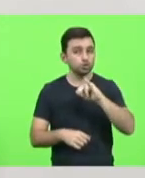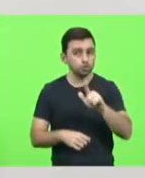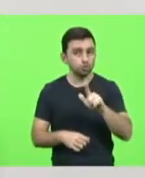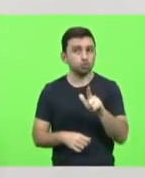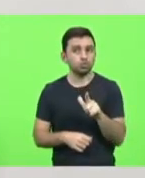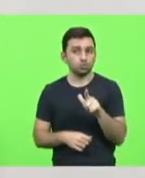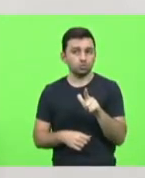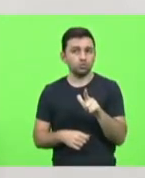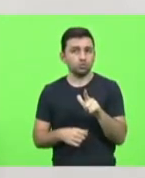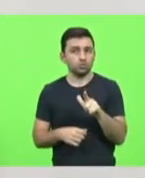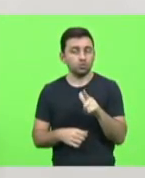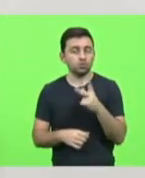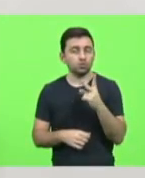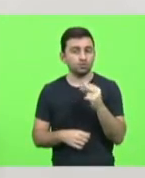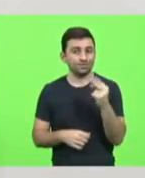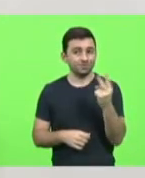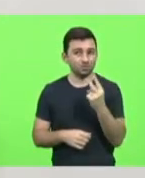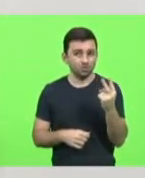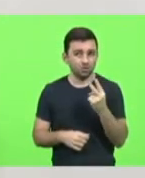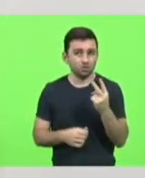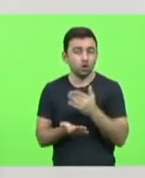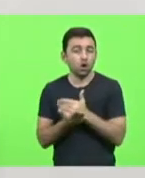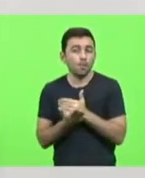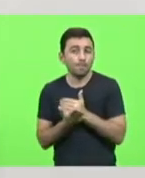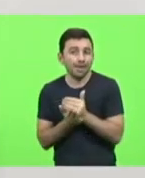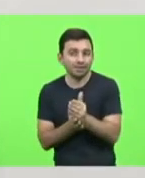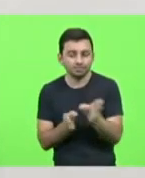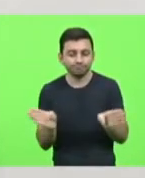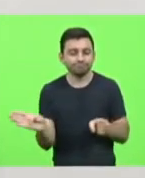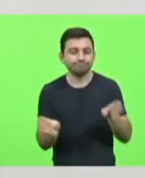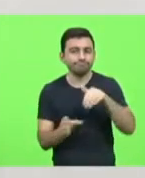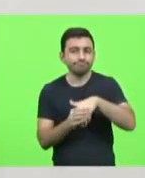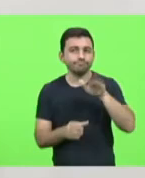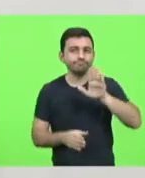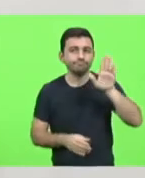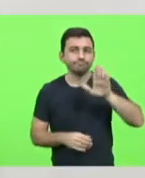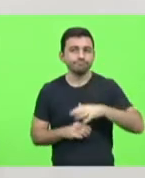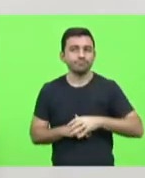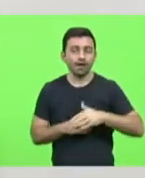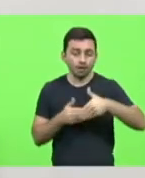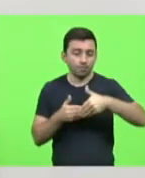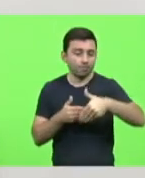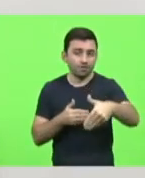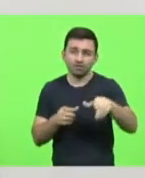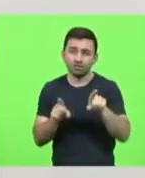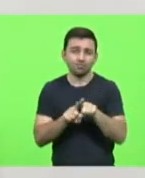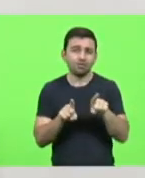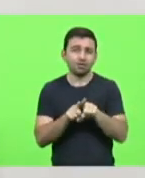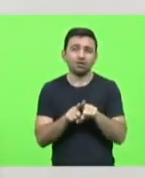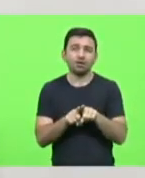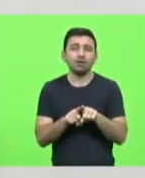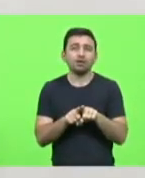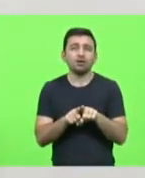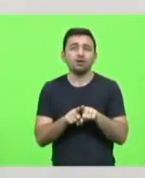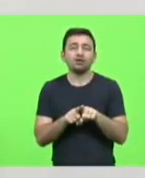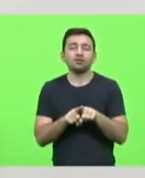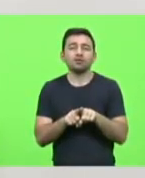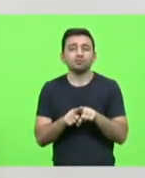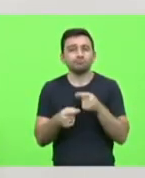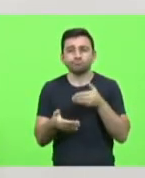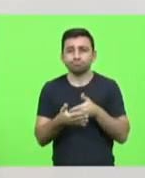de 2022, começa o período eleitoral e, dali para frente, também vai ser cerceado